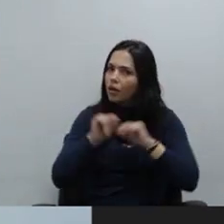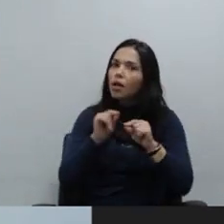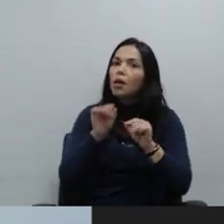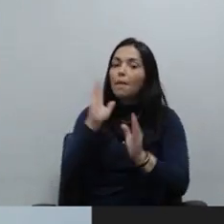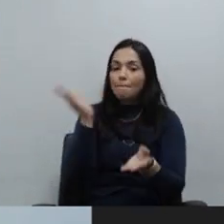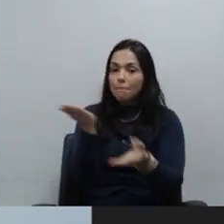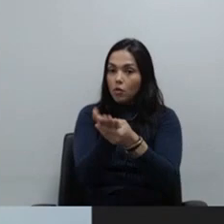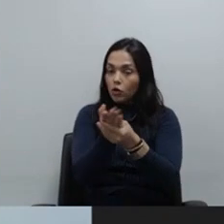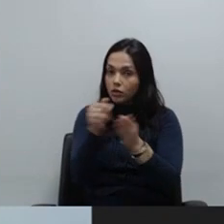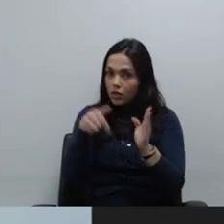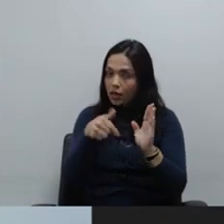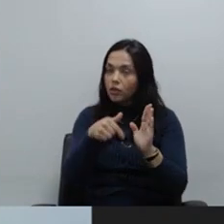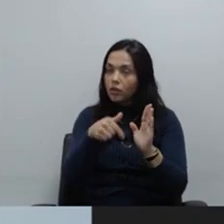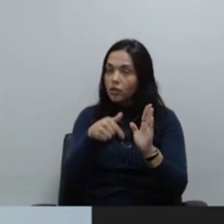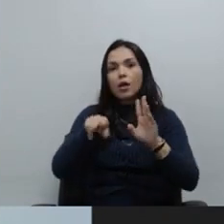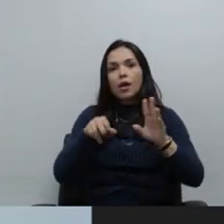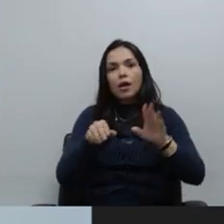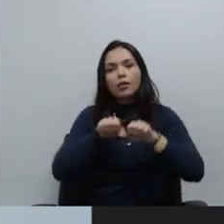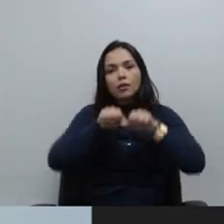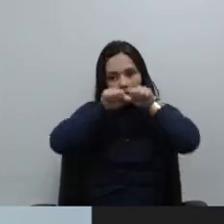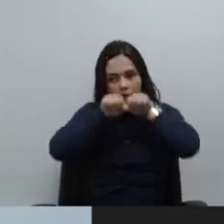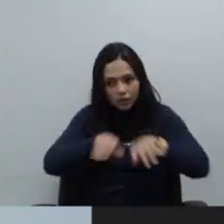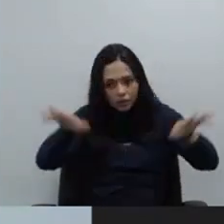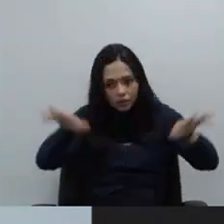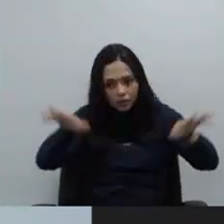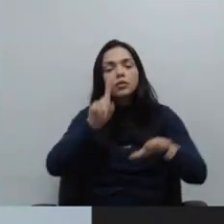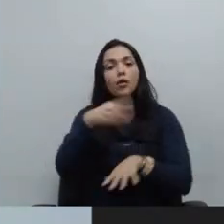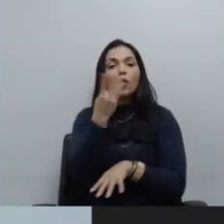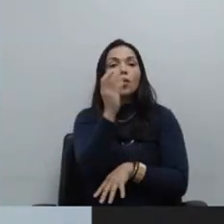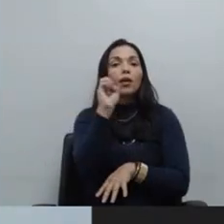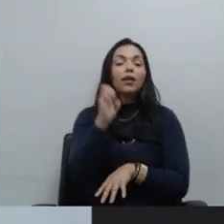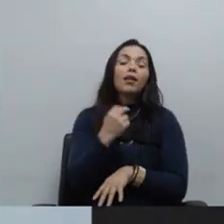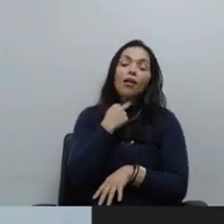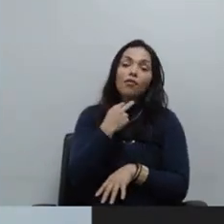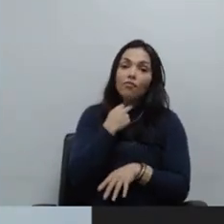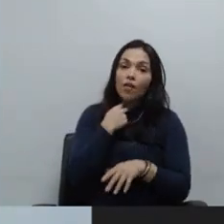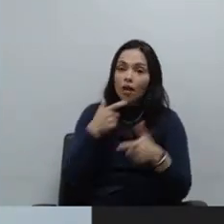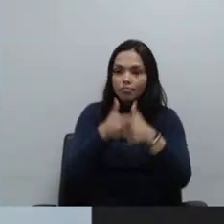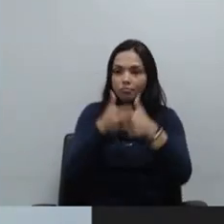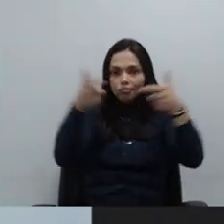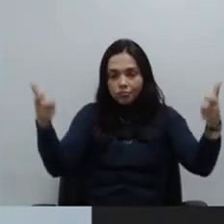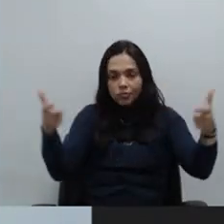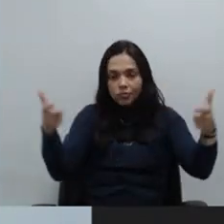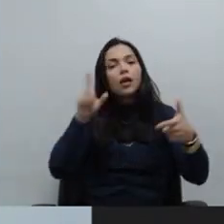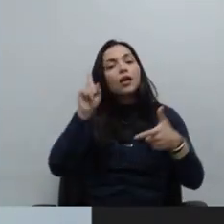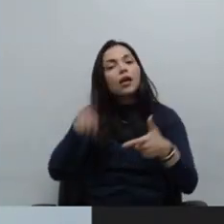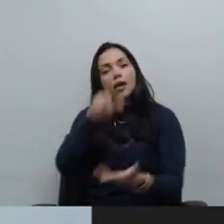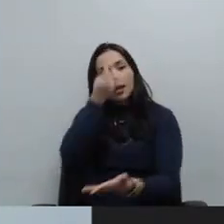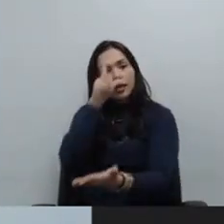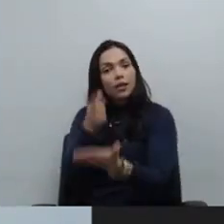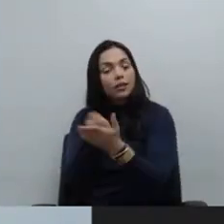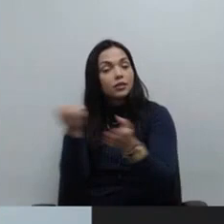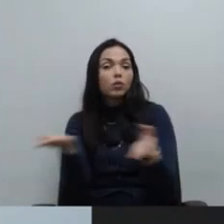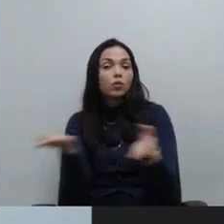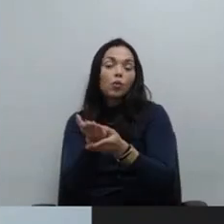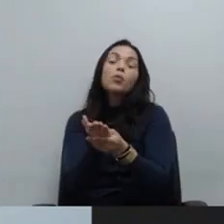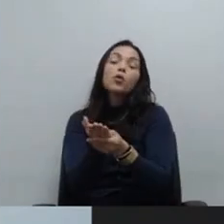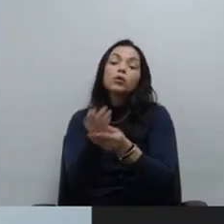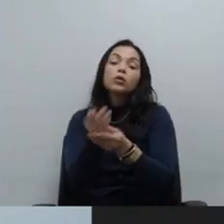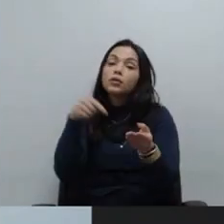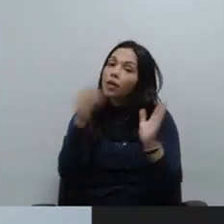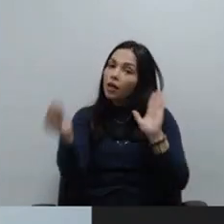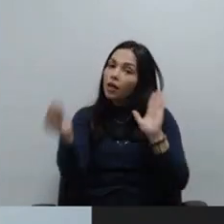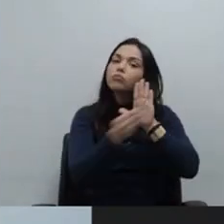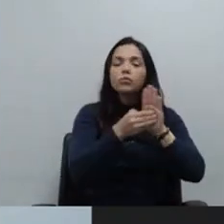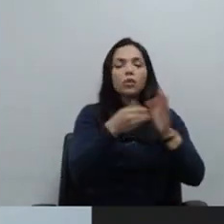de discussão da destinação dessas 40 vagas dessa fase da expansão, a decisão que foi proferida aqui nesse processo não tem